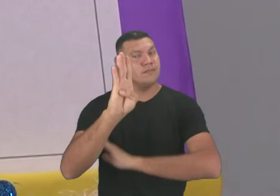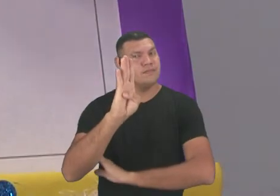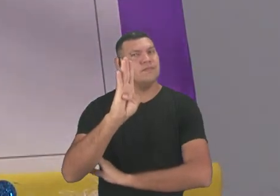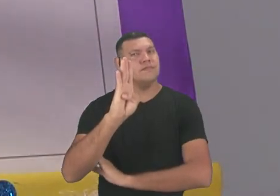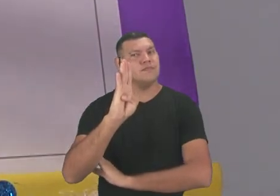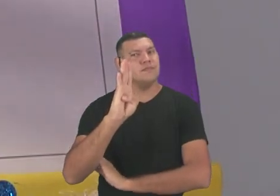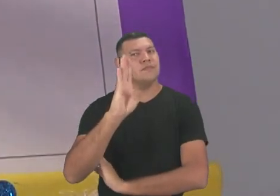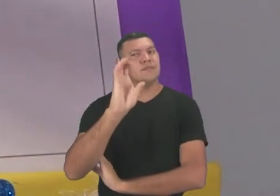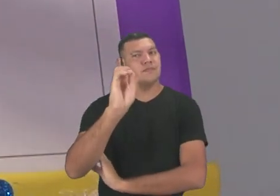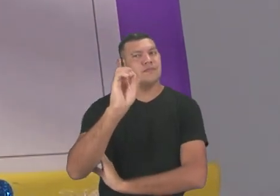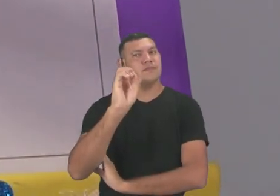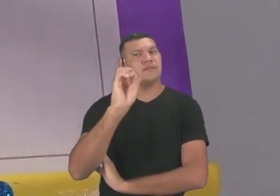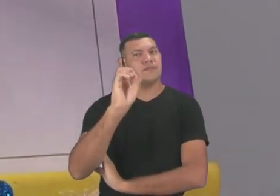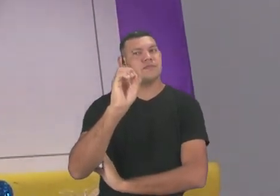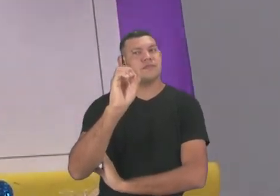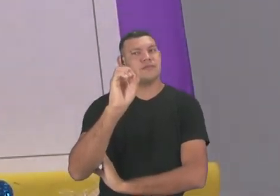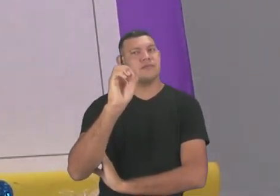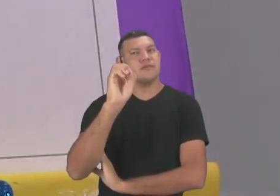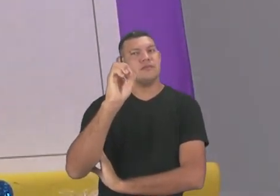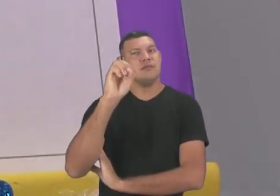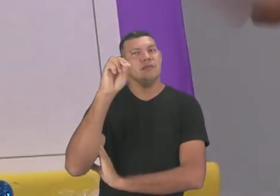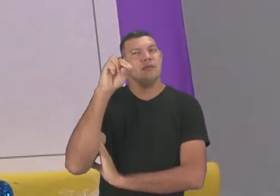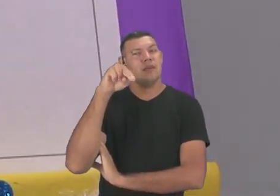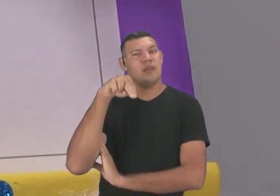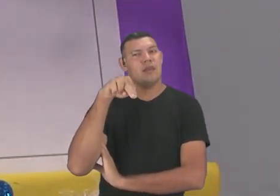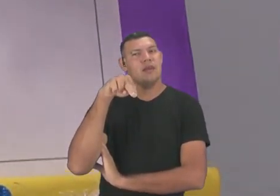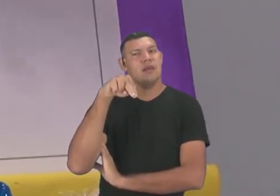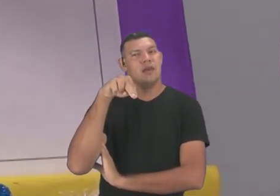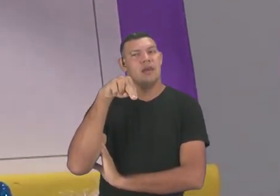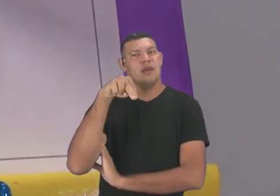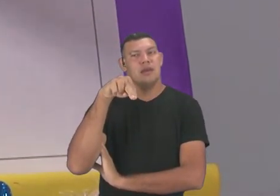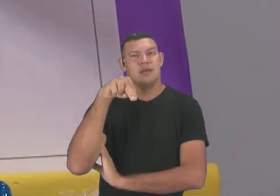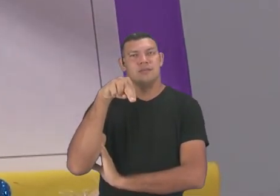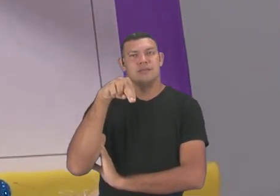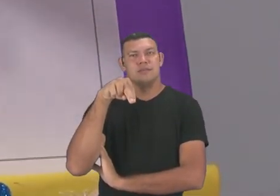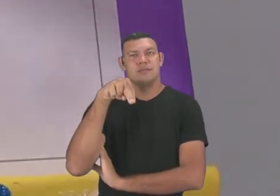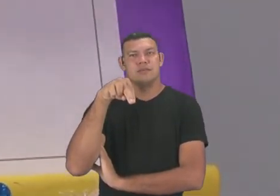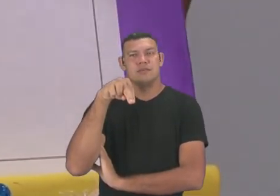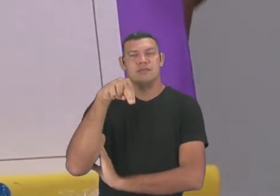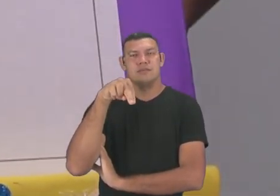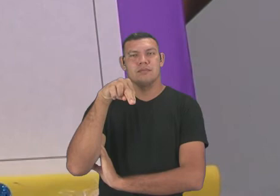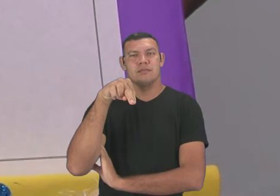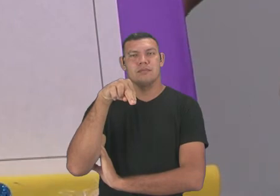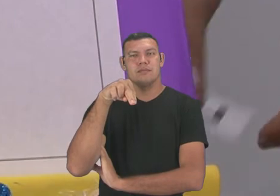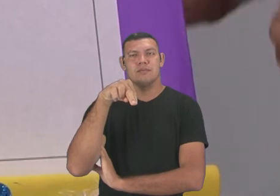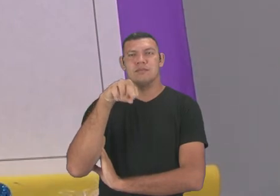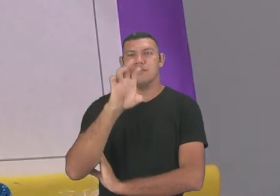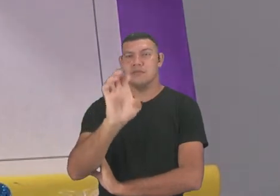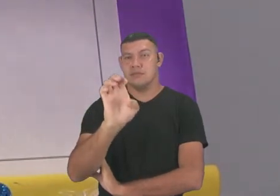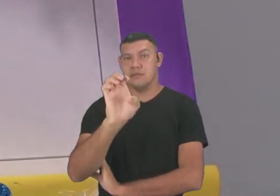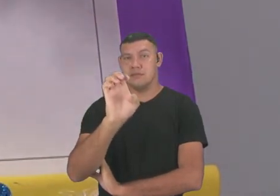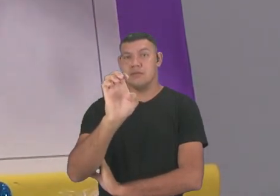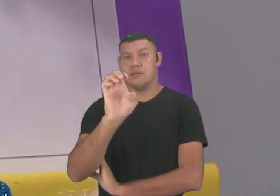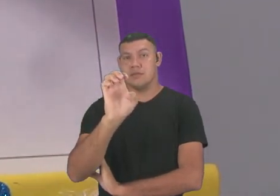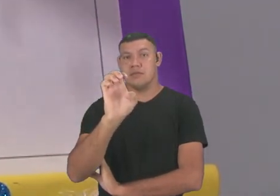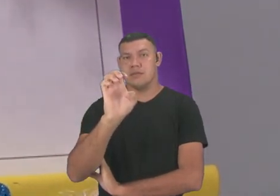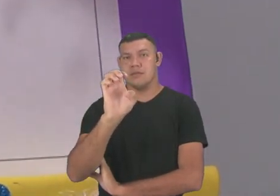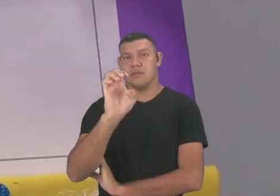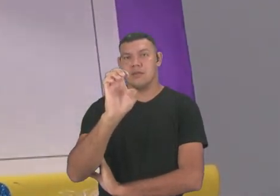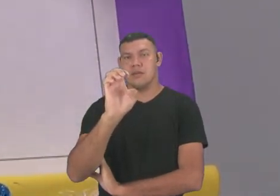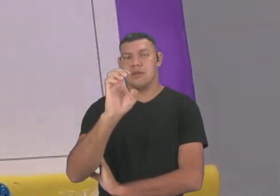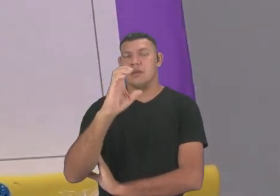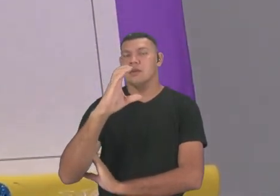letra O, Né, letra N, letra E,